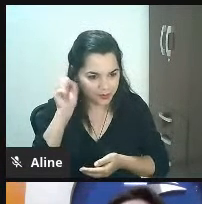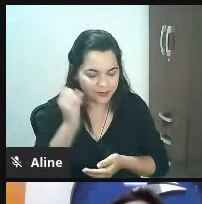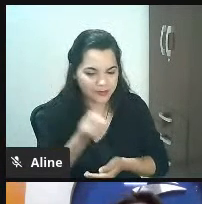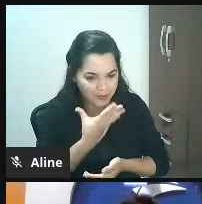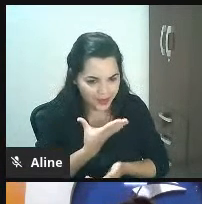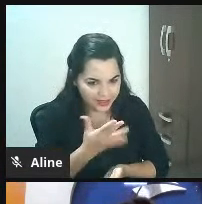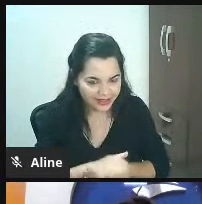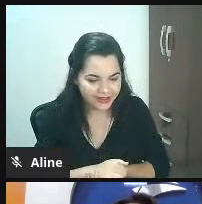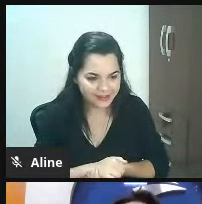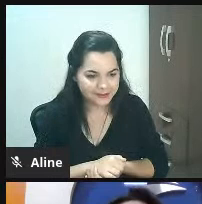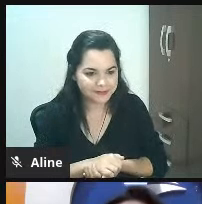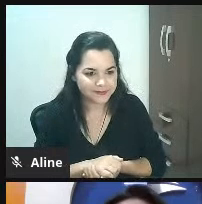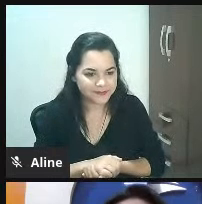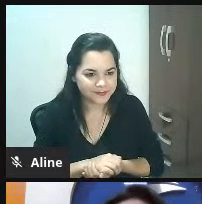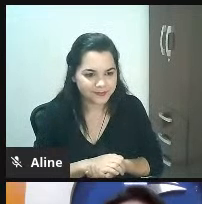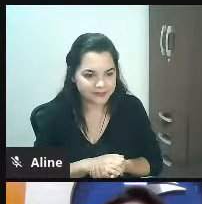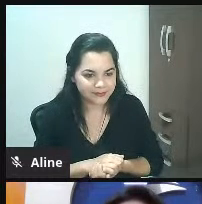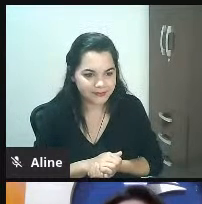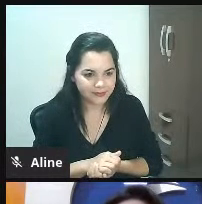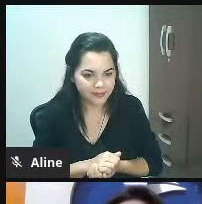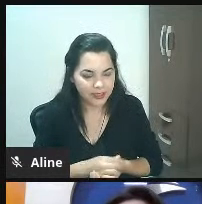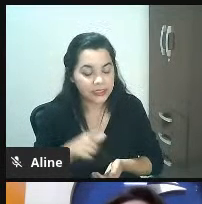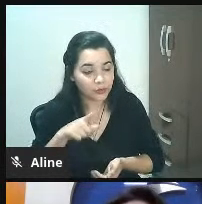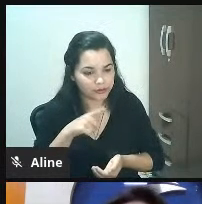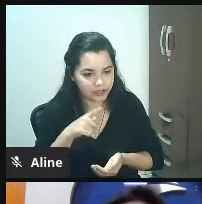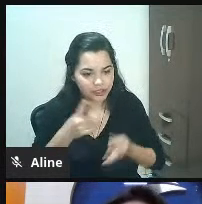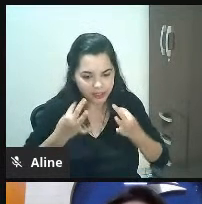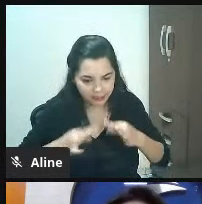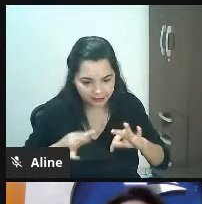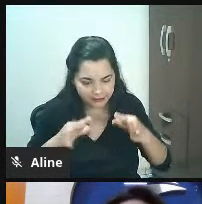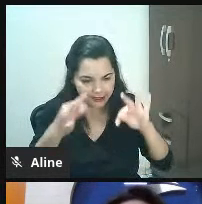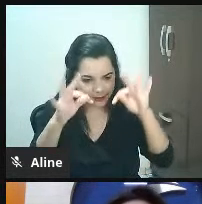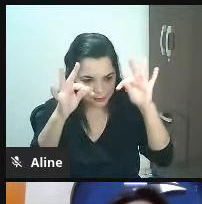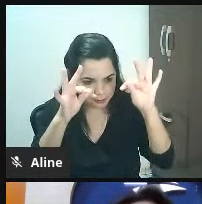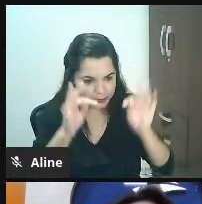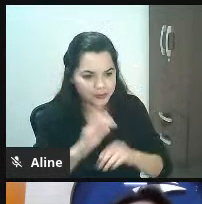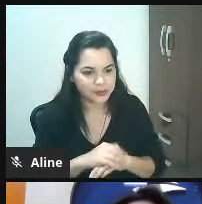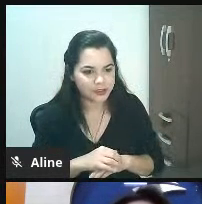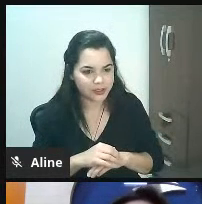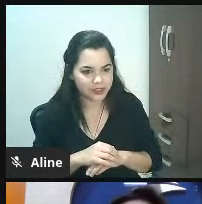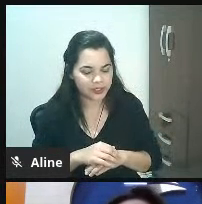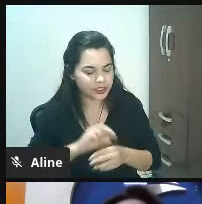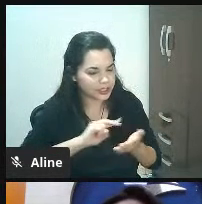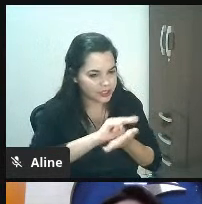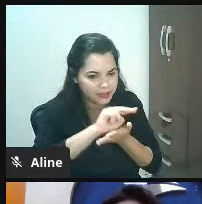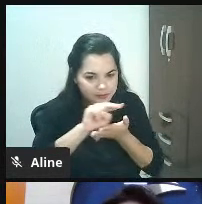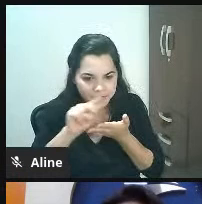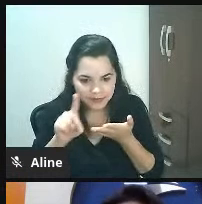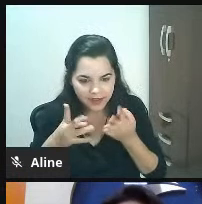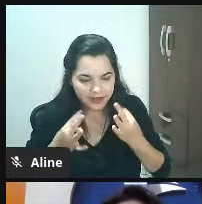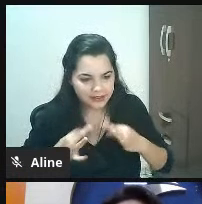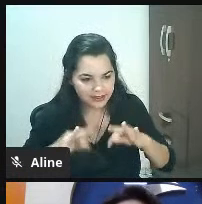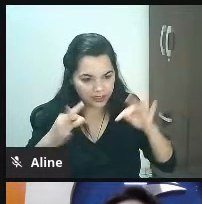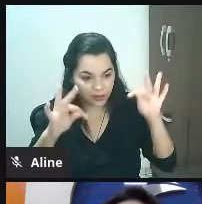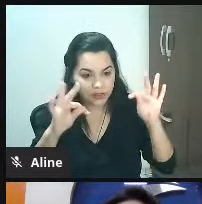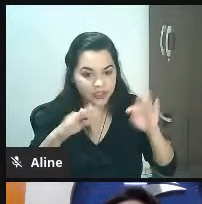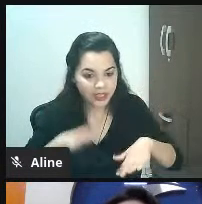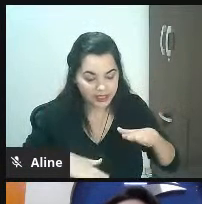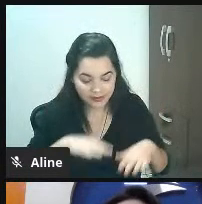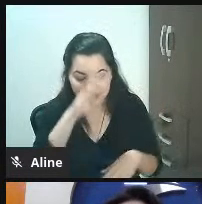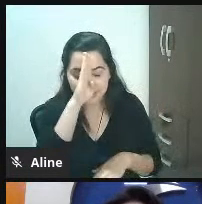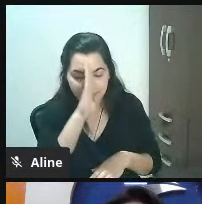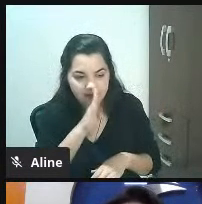as ferramentas estão aí né William todos têm acesso muitas ferramentas gratuitas